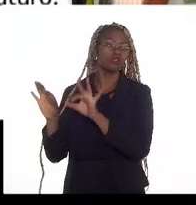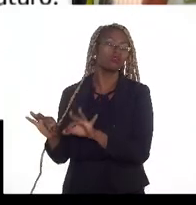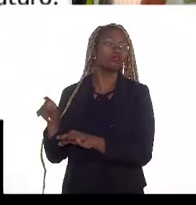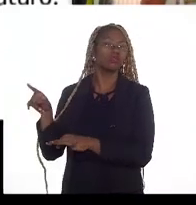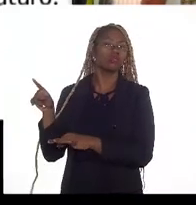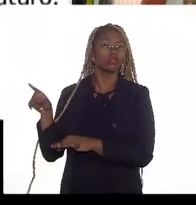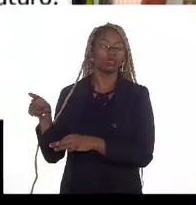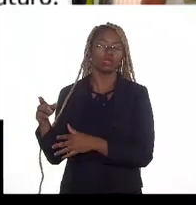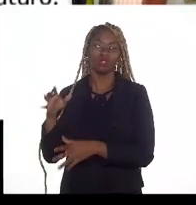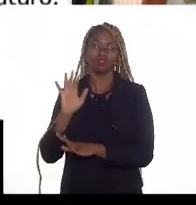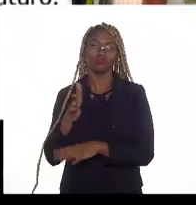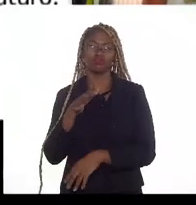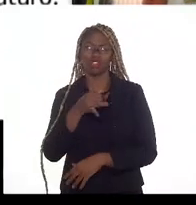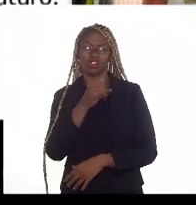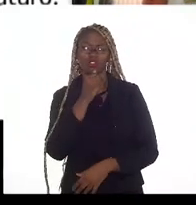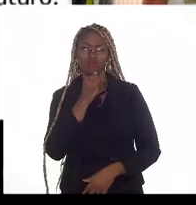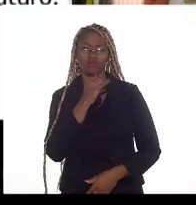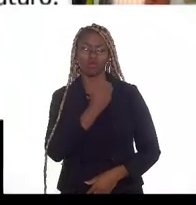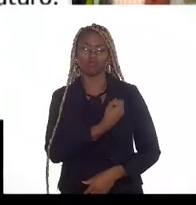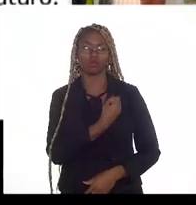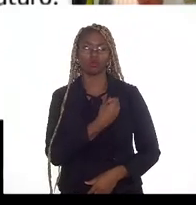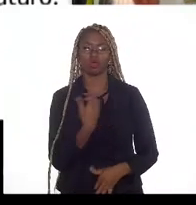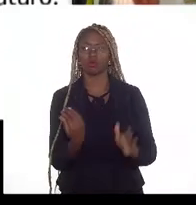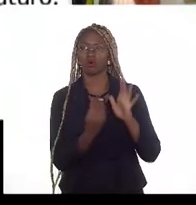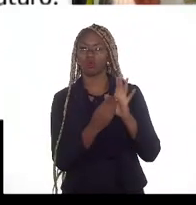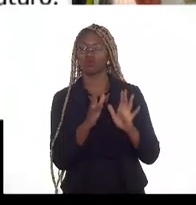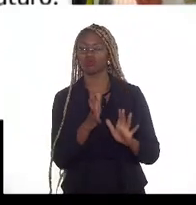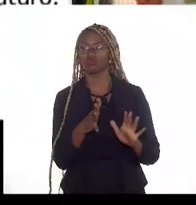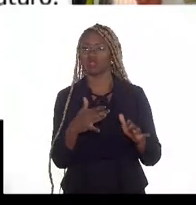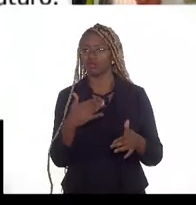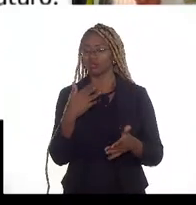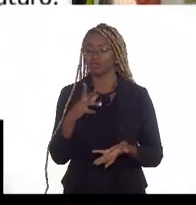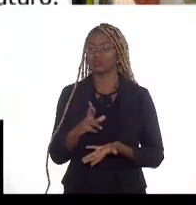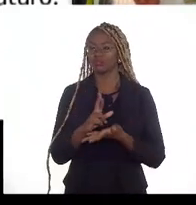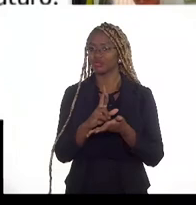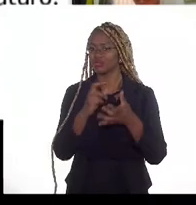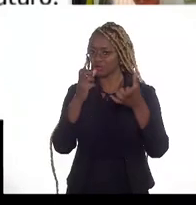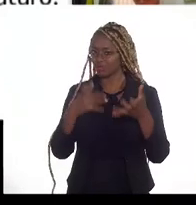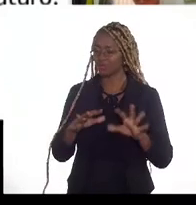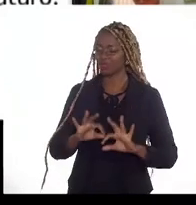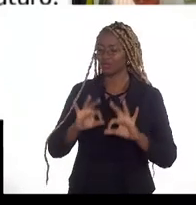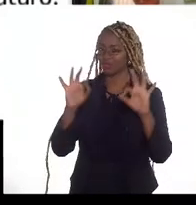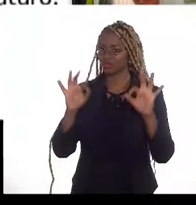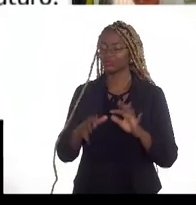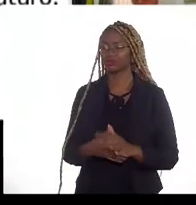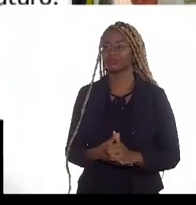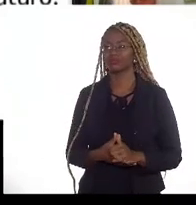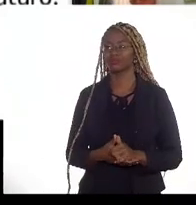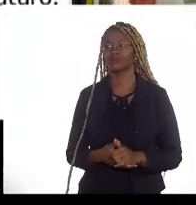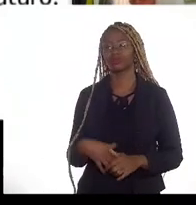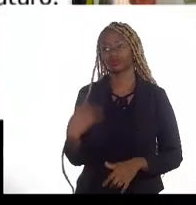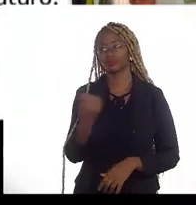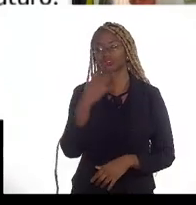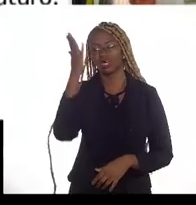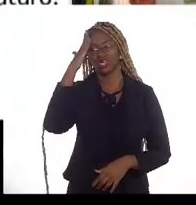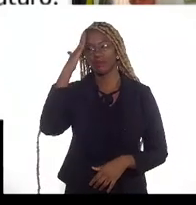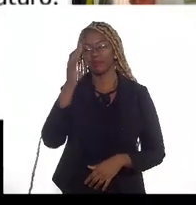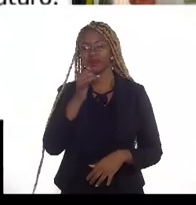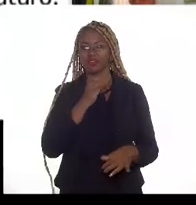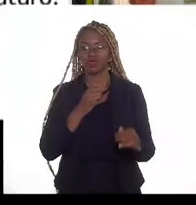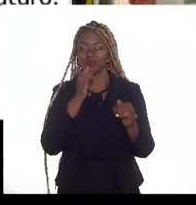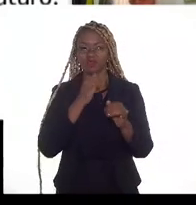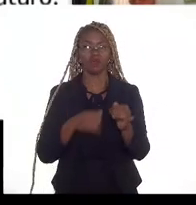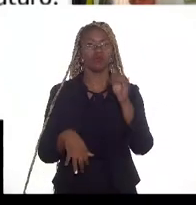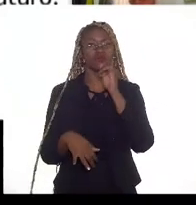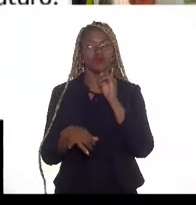INP já colocou um exemplo numérico bastante representativo. Tem vários casos, a gente sabe, mas o caso são